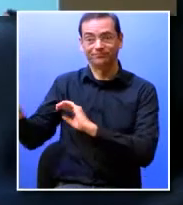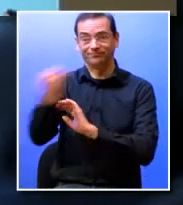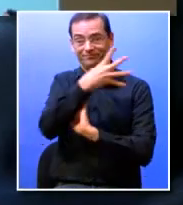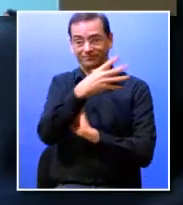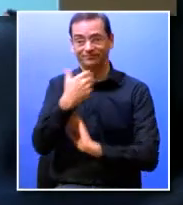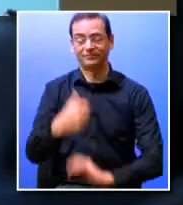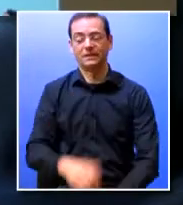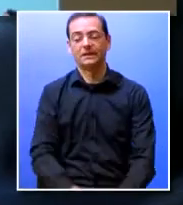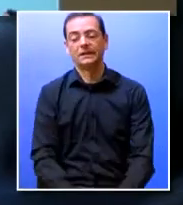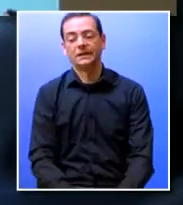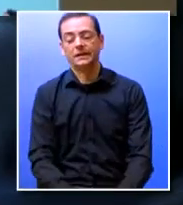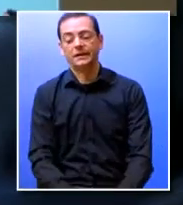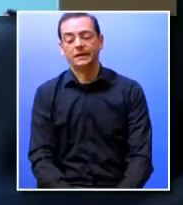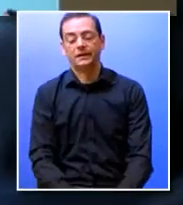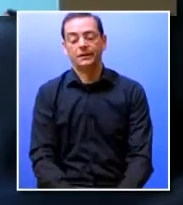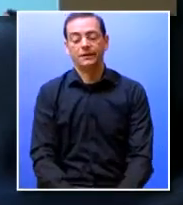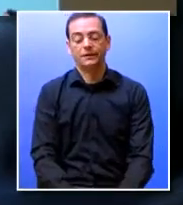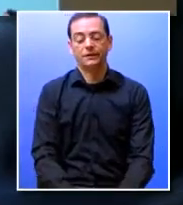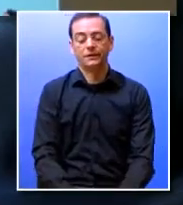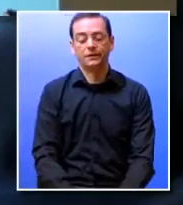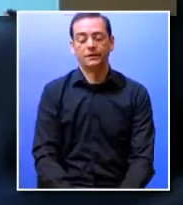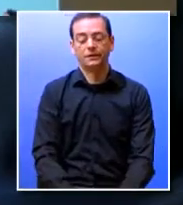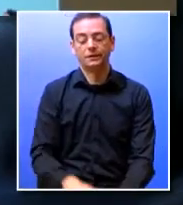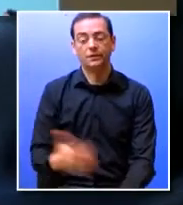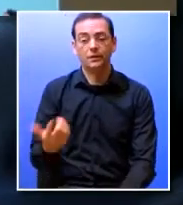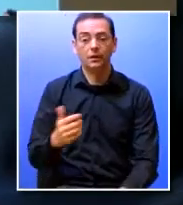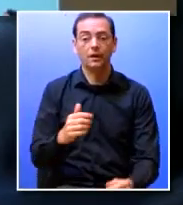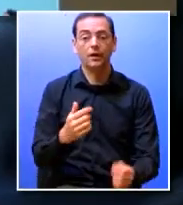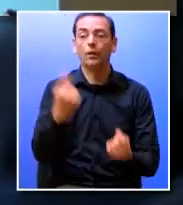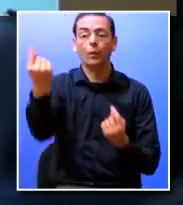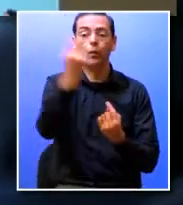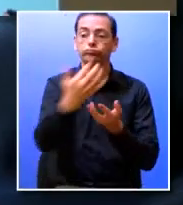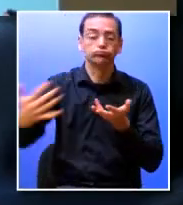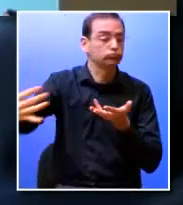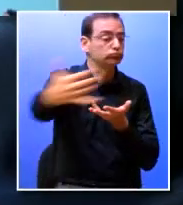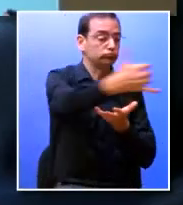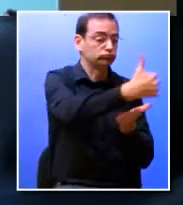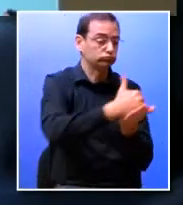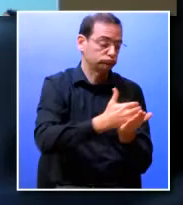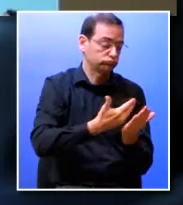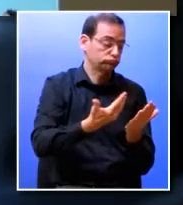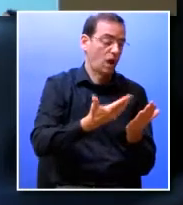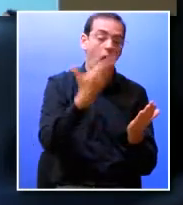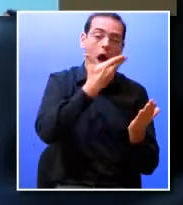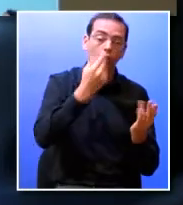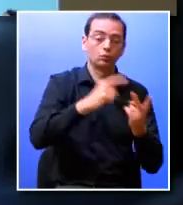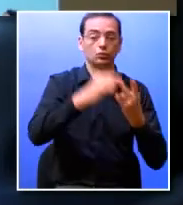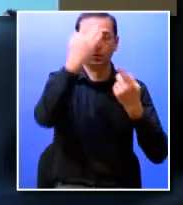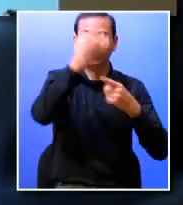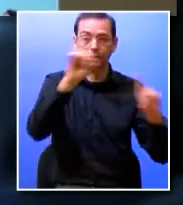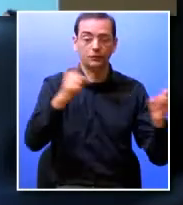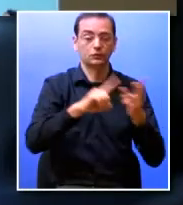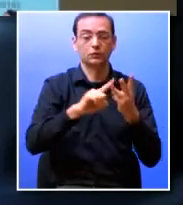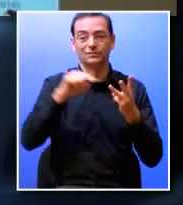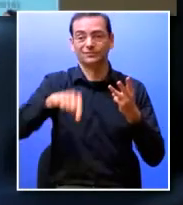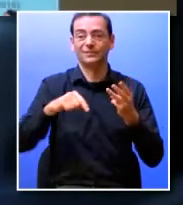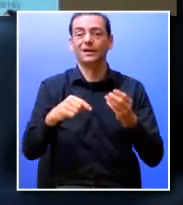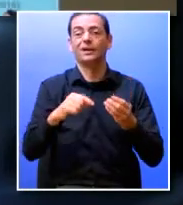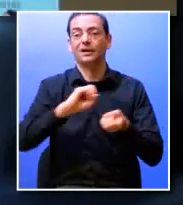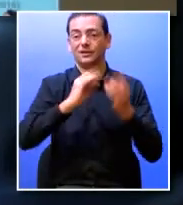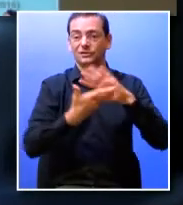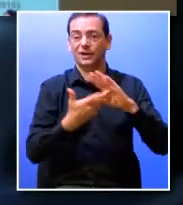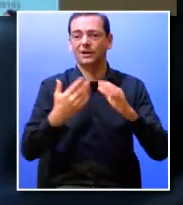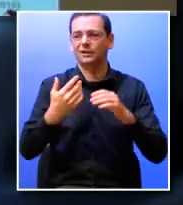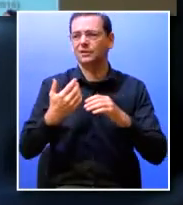no que são os post-its dos docentes dos estudantes e dos colaboradores do ISCTE-UL